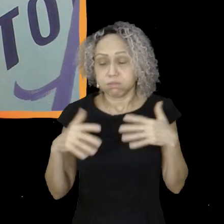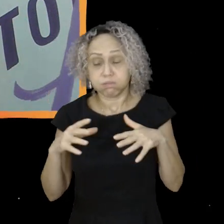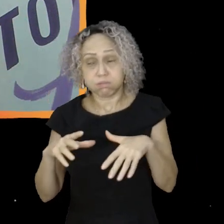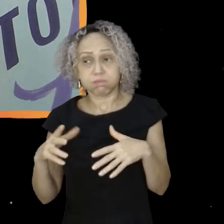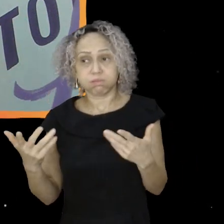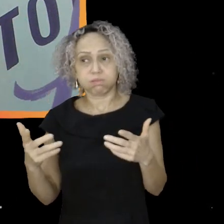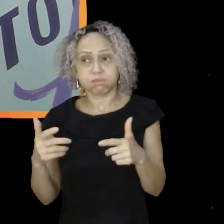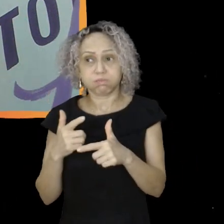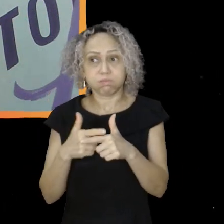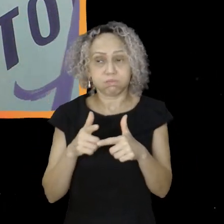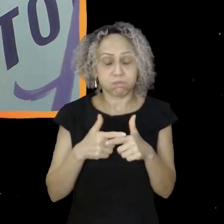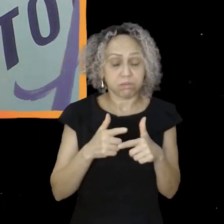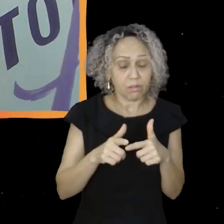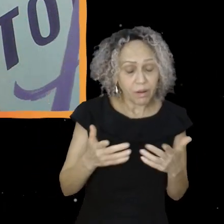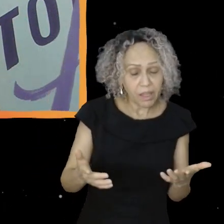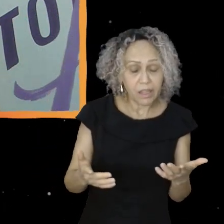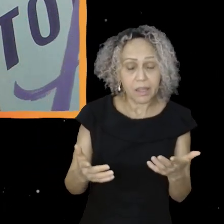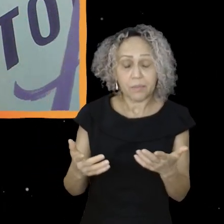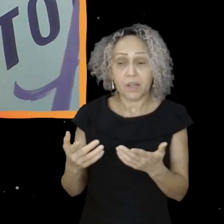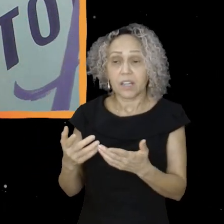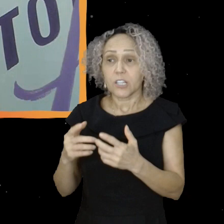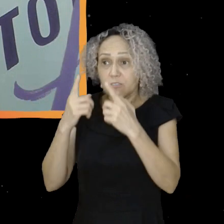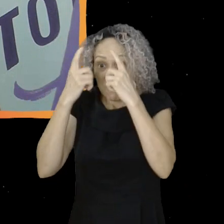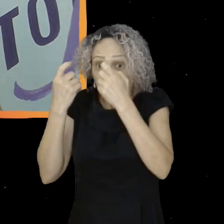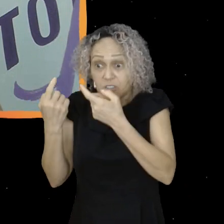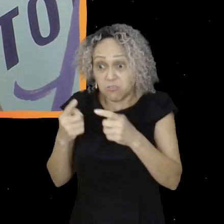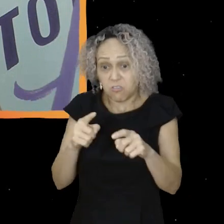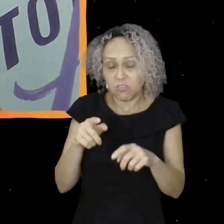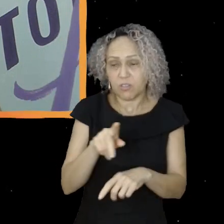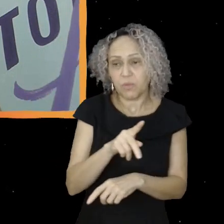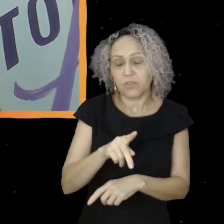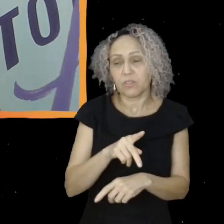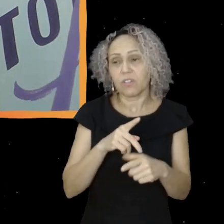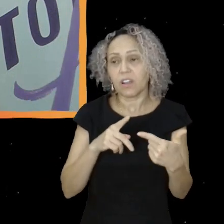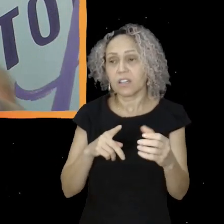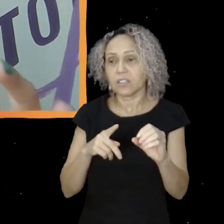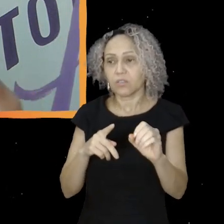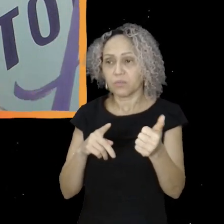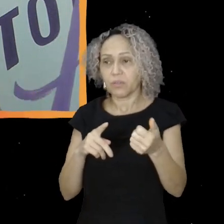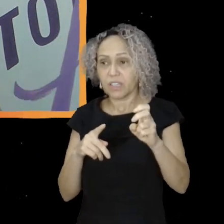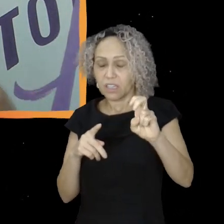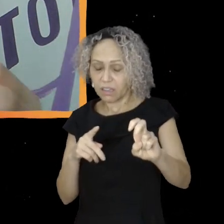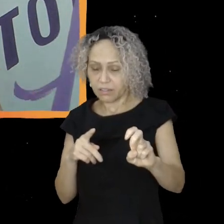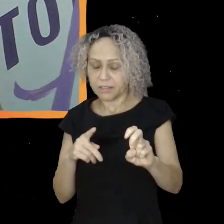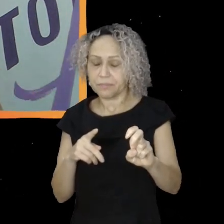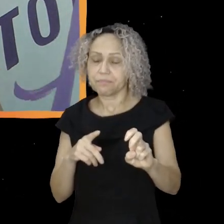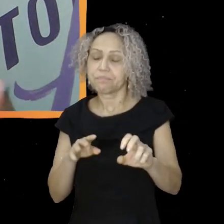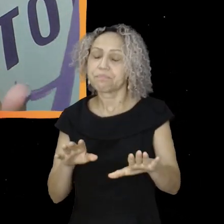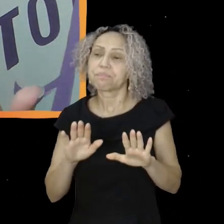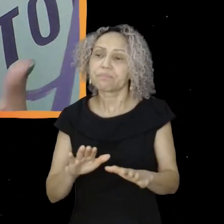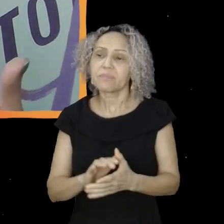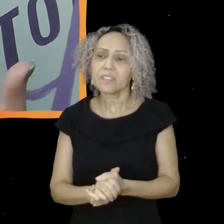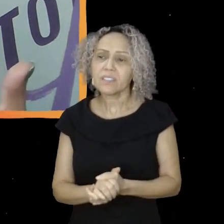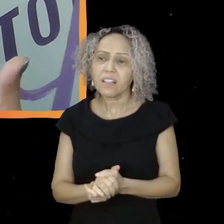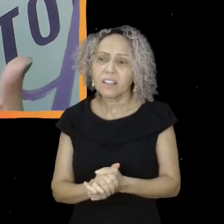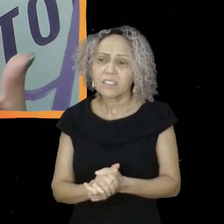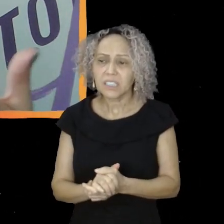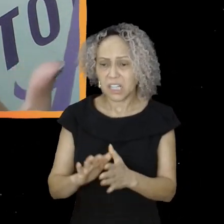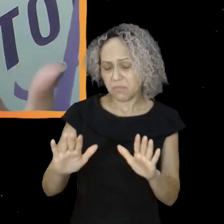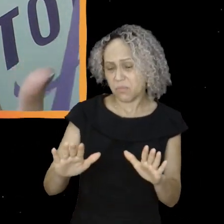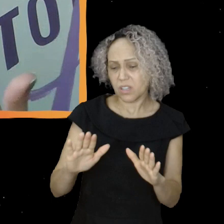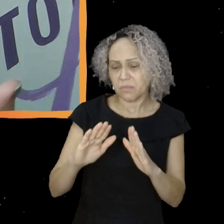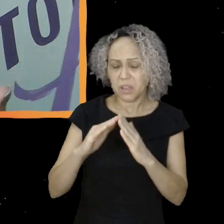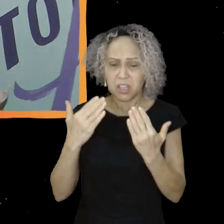violência contra os professores em 2015, né? E, assim, aquela coisa da minha escola não tem